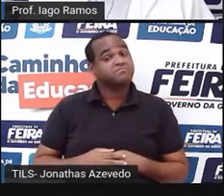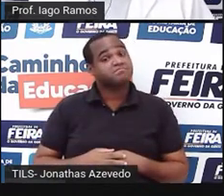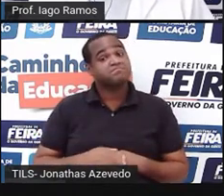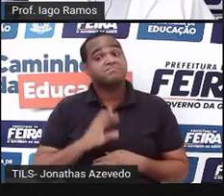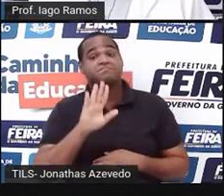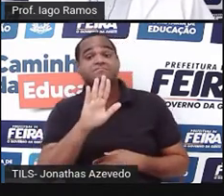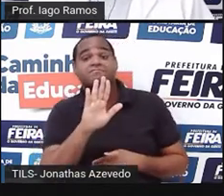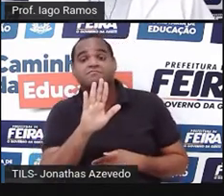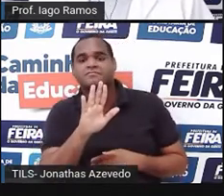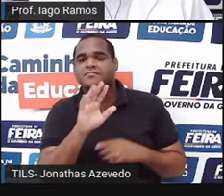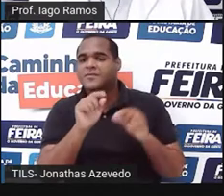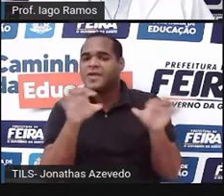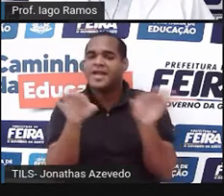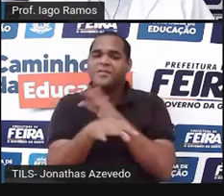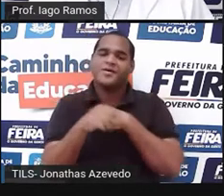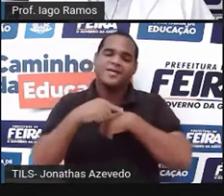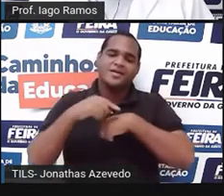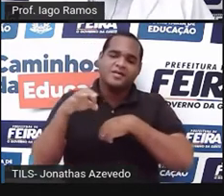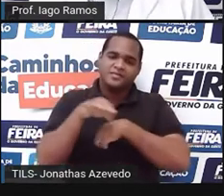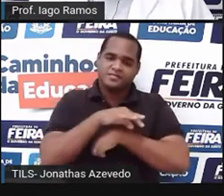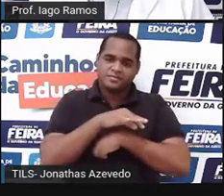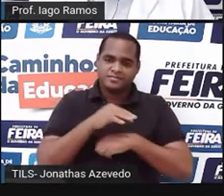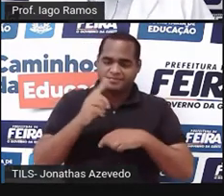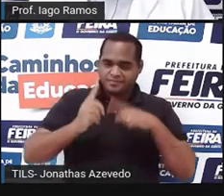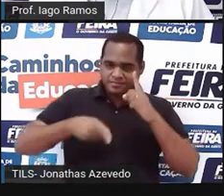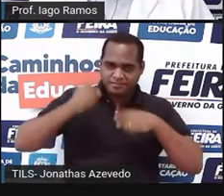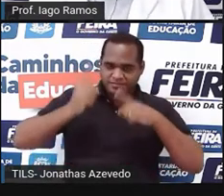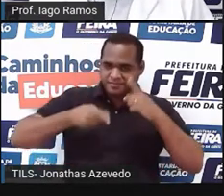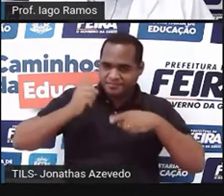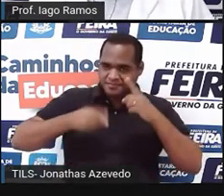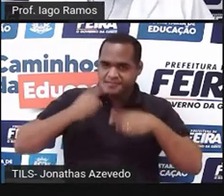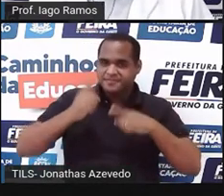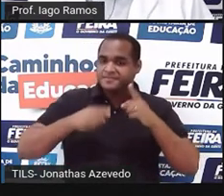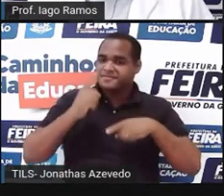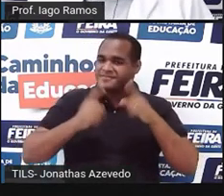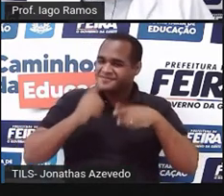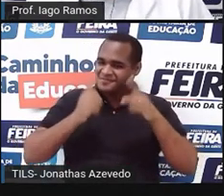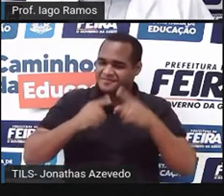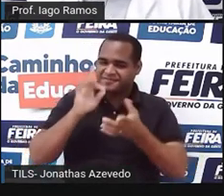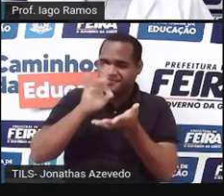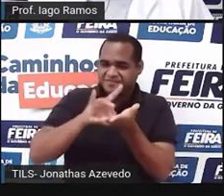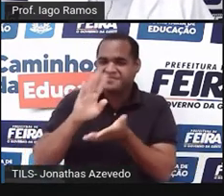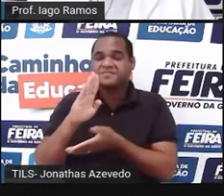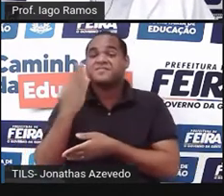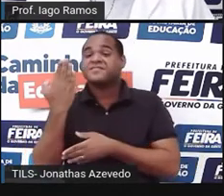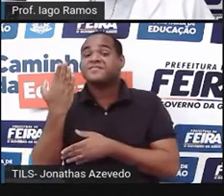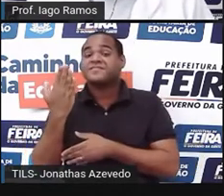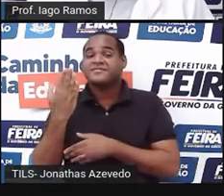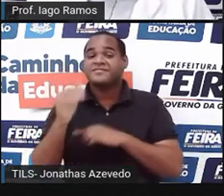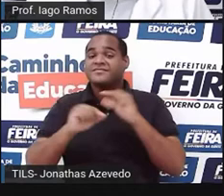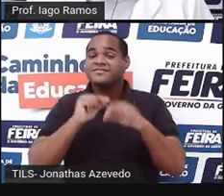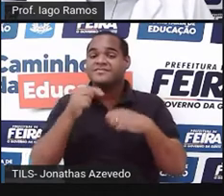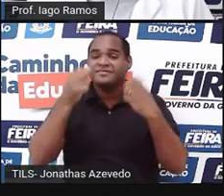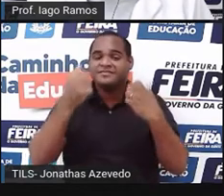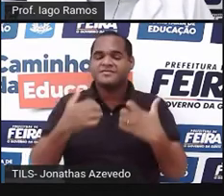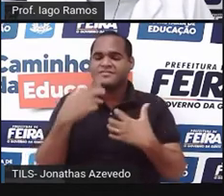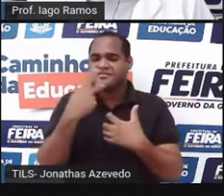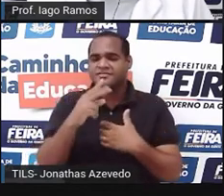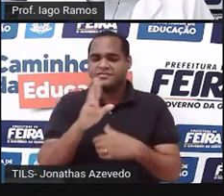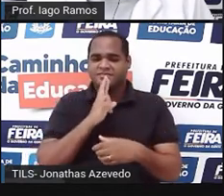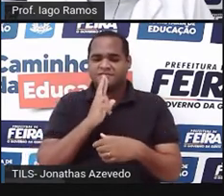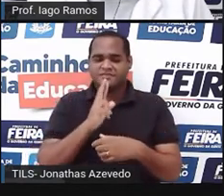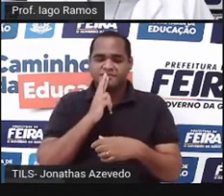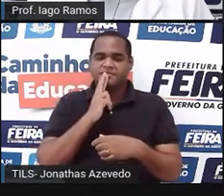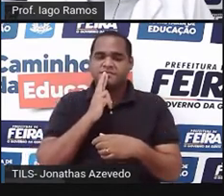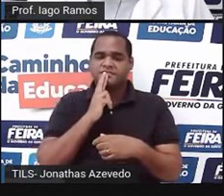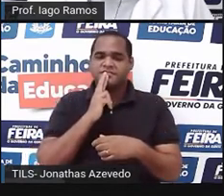Mas, acabando o tempo, vamos fazer um suspensezinho, vale a pena, verdadeiro ou falso? É você quem me diz?